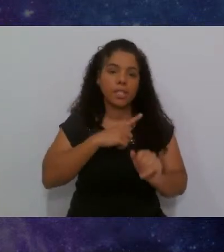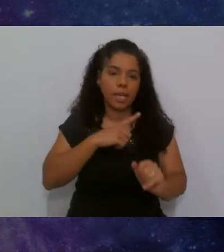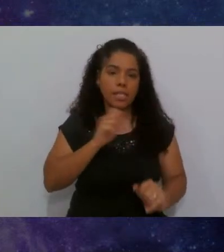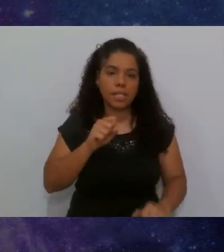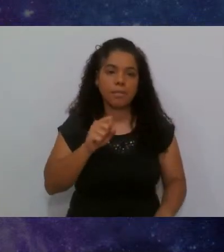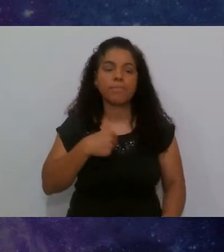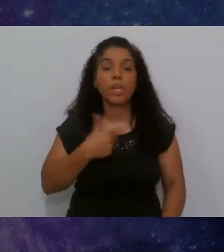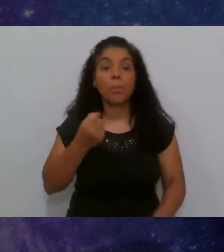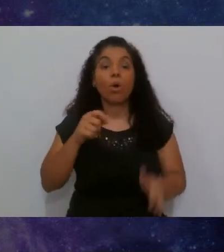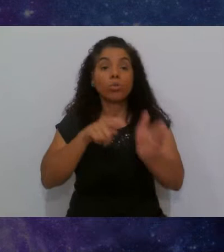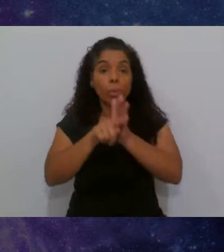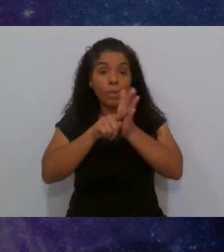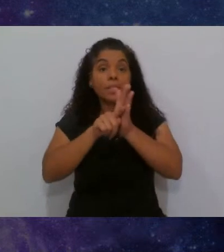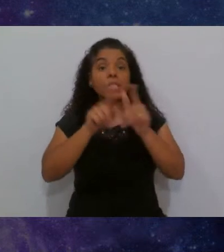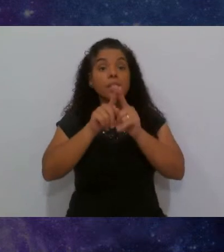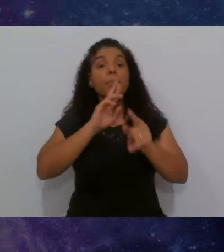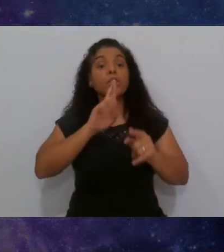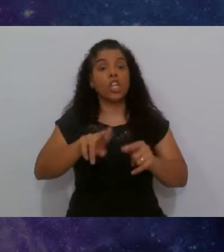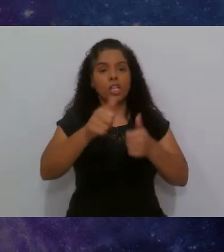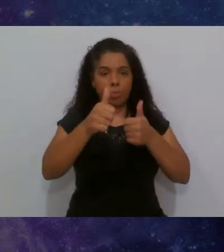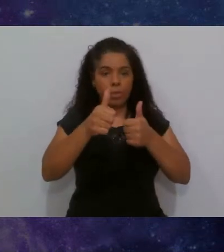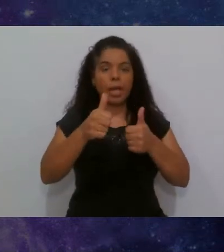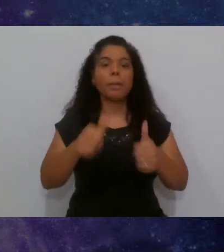Mas eu posso pesquisar também e te responder.